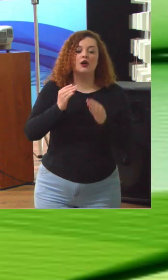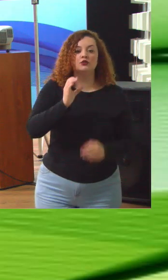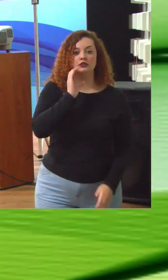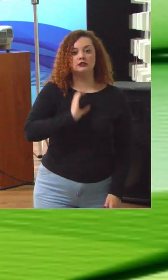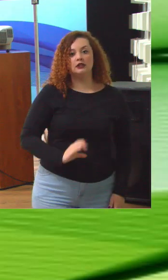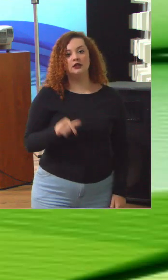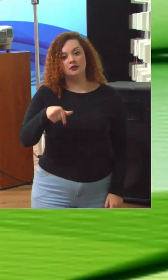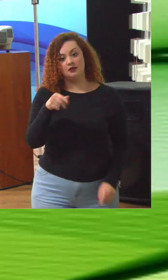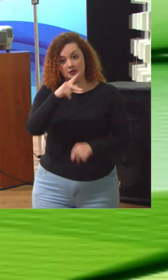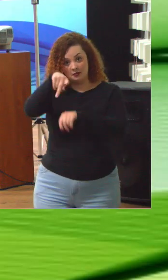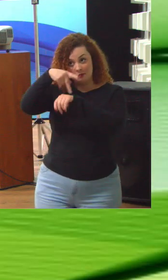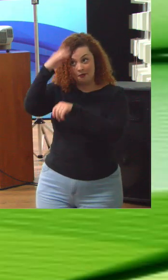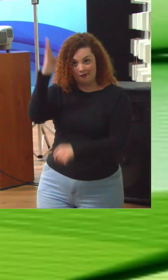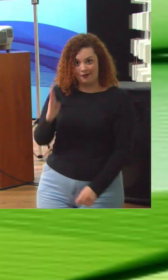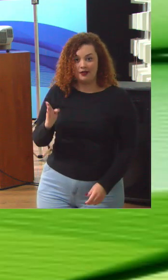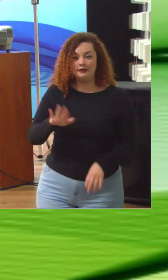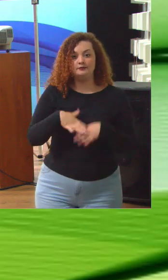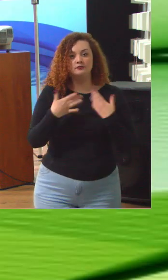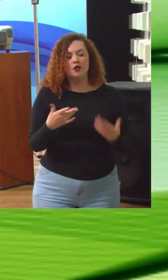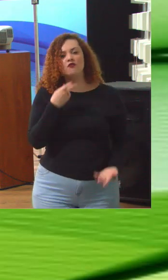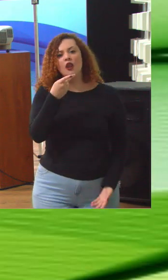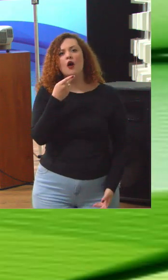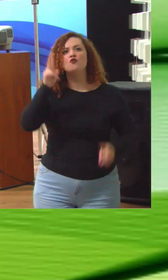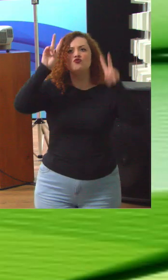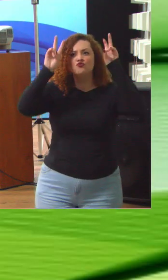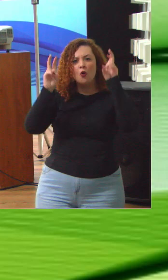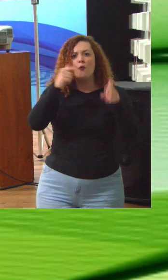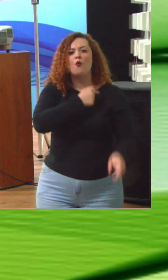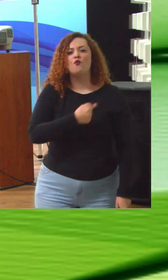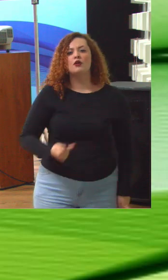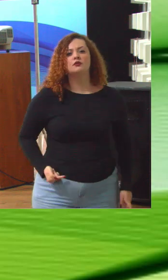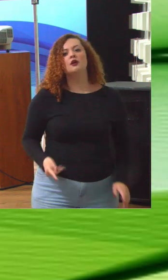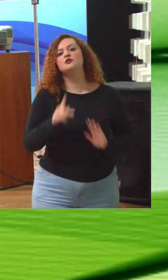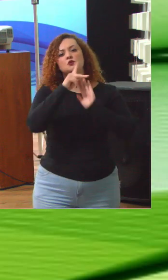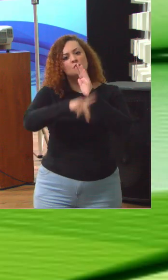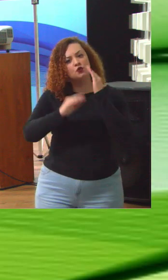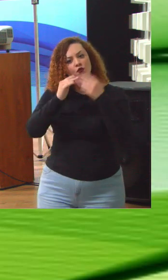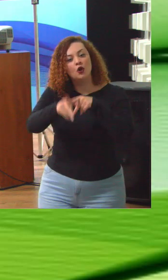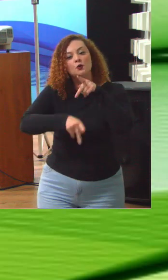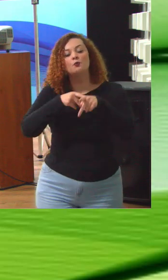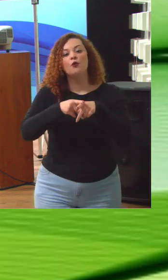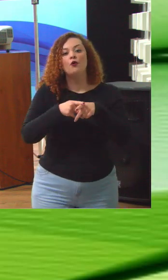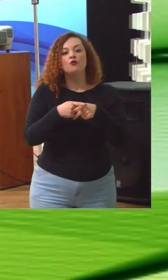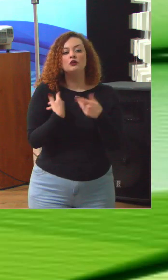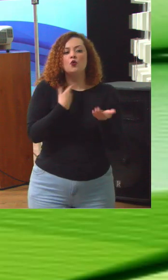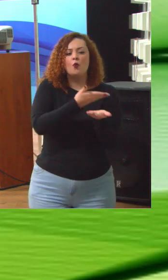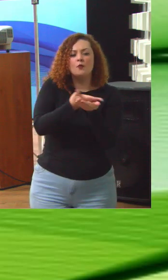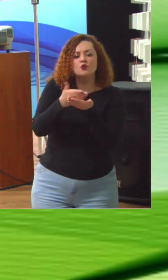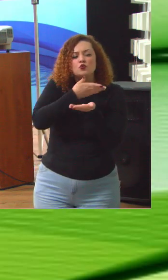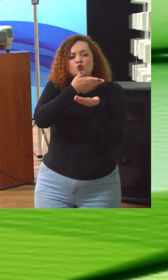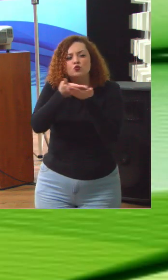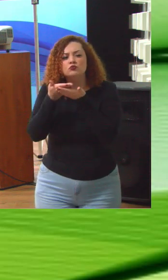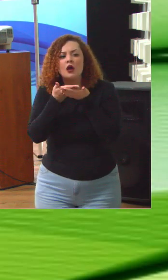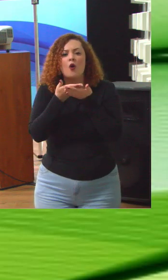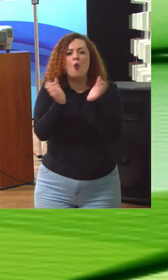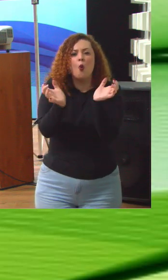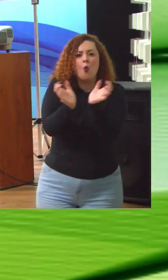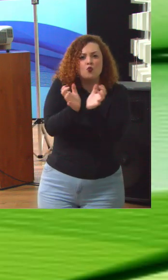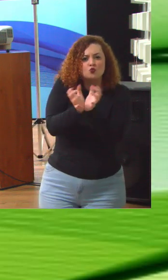depende de muita gente. Então, quando nós falamos de governança de política pública, nós estamos estudando esse conjunto